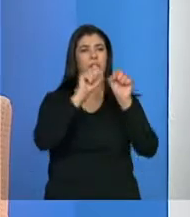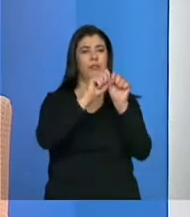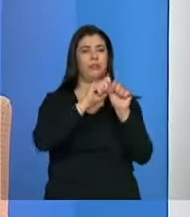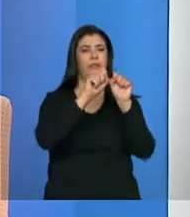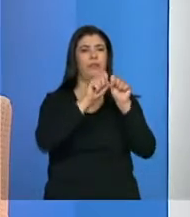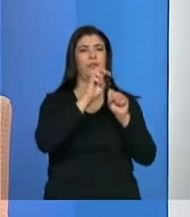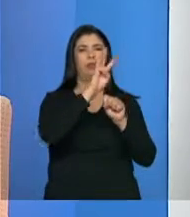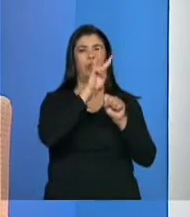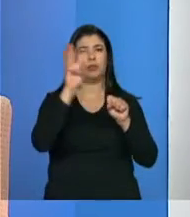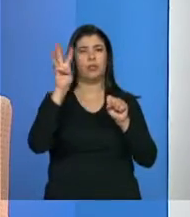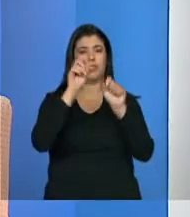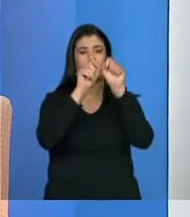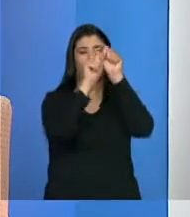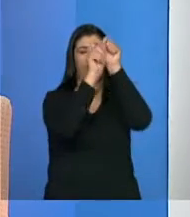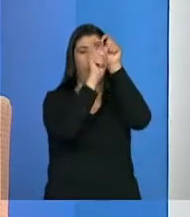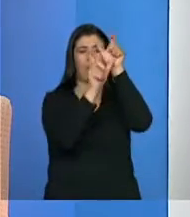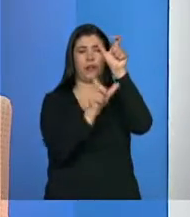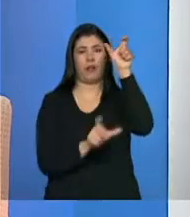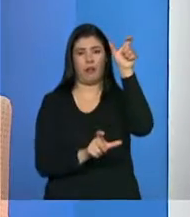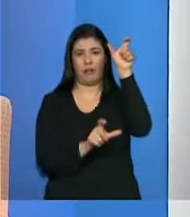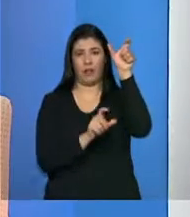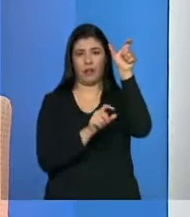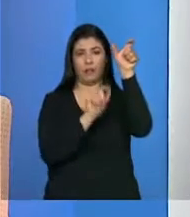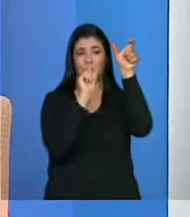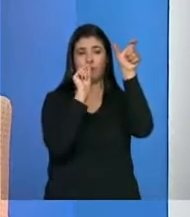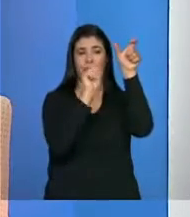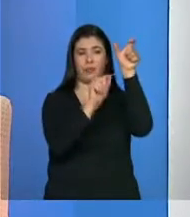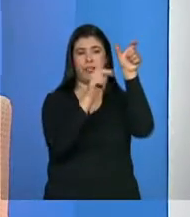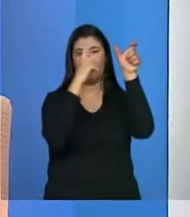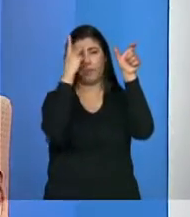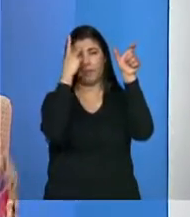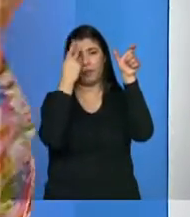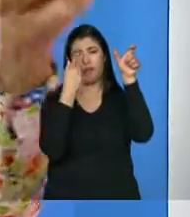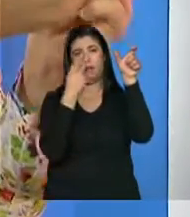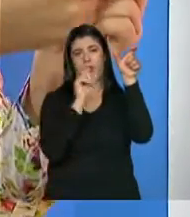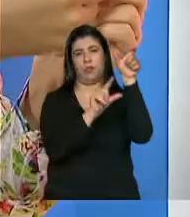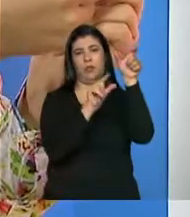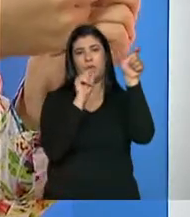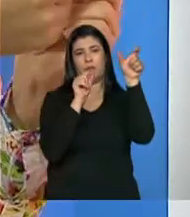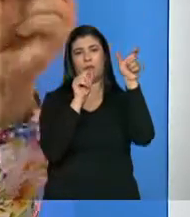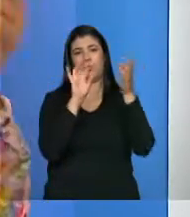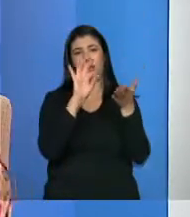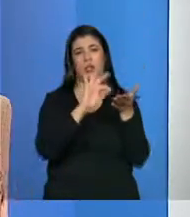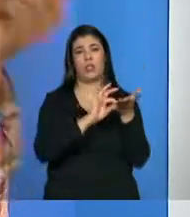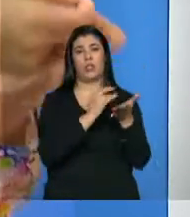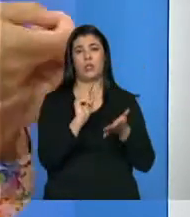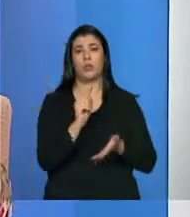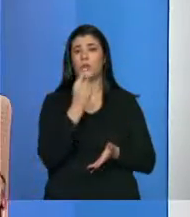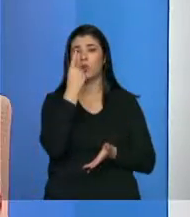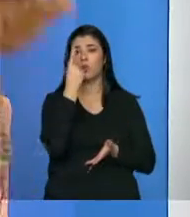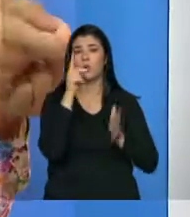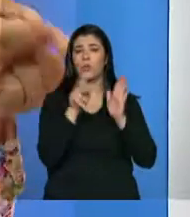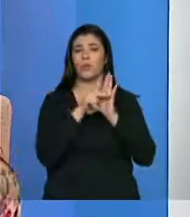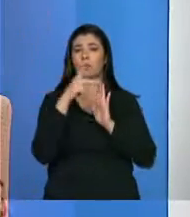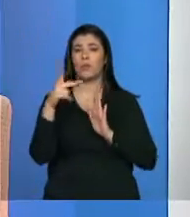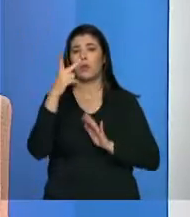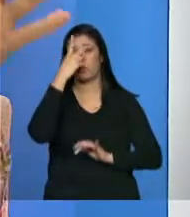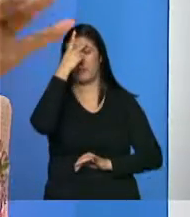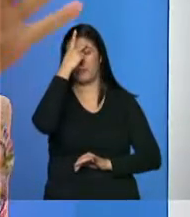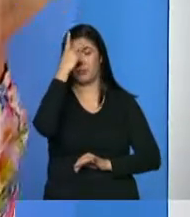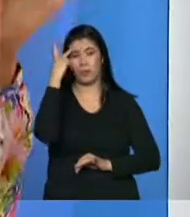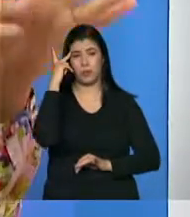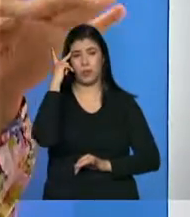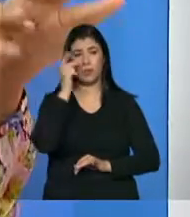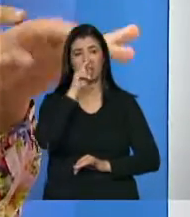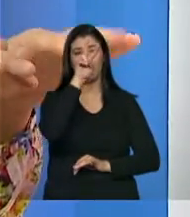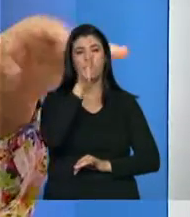desconto. Na hora que ele vai lá, como é um tratamento individual, ele vai entrar só no Cadastro Único daquela pessoa, naquele momento, e